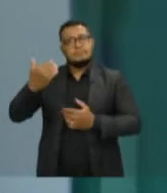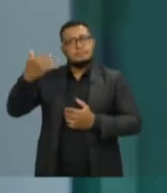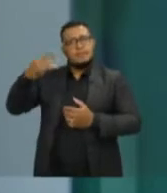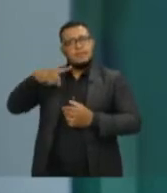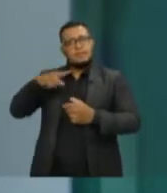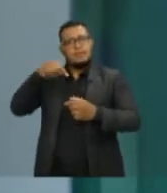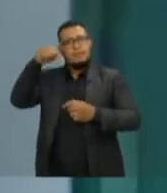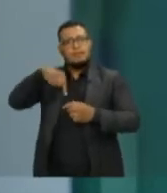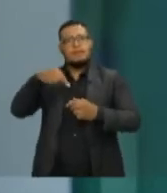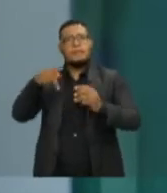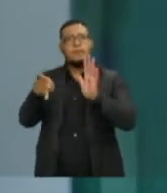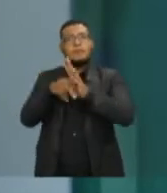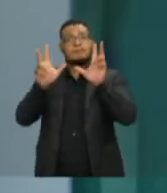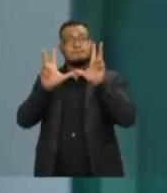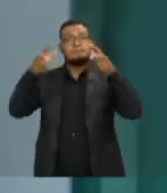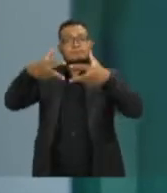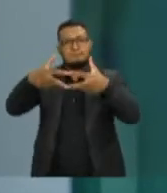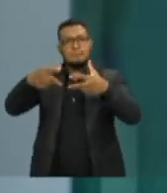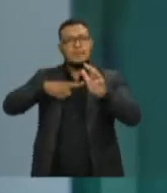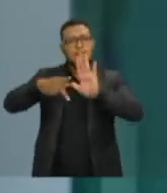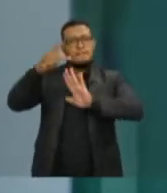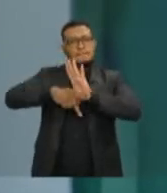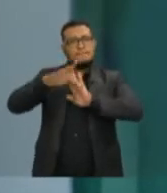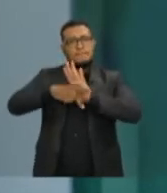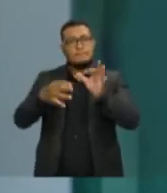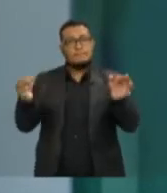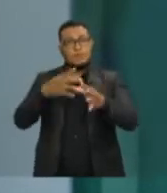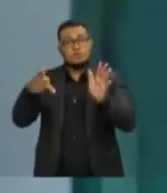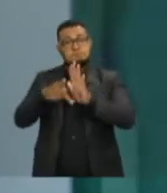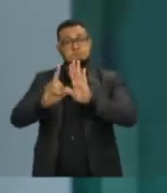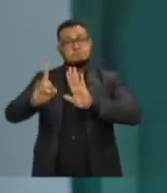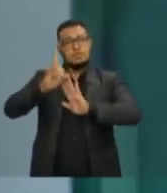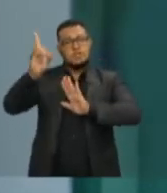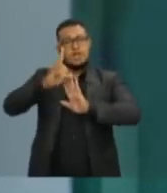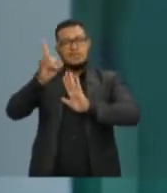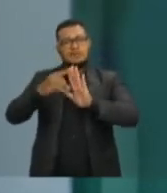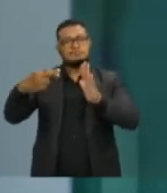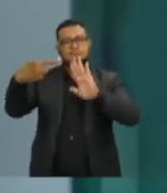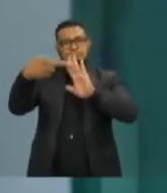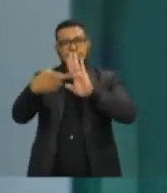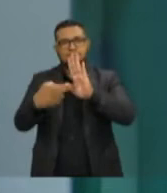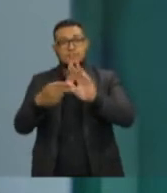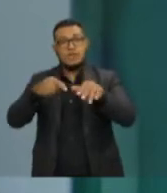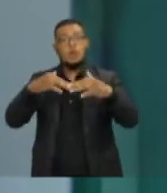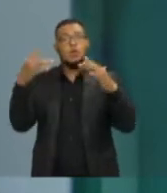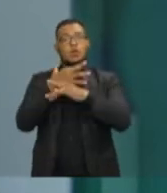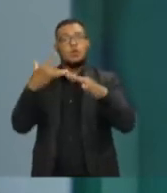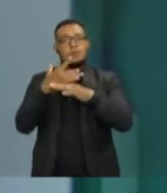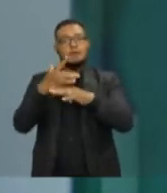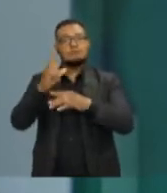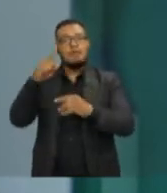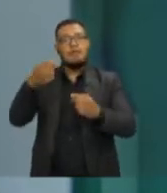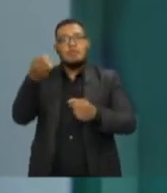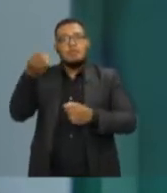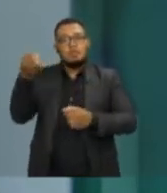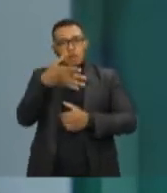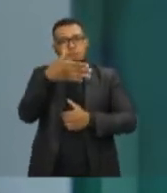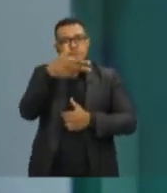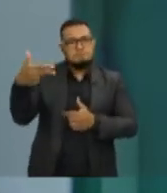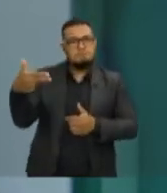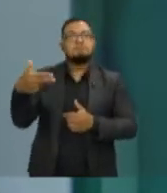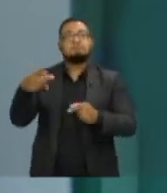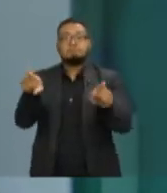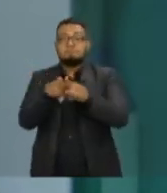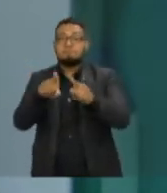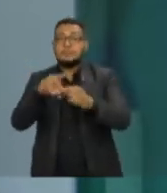na Câmara de Vereadores de Vitória um novo plano diretor urbano, um PDU para a cidade de Vitória. É um instrumento moderno, é um instrumento eficaz, que